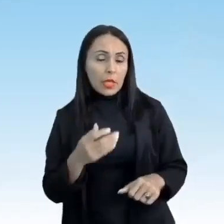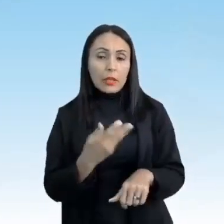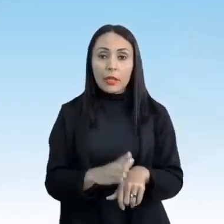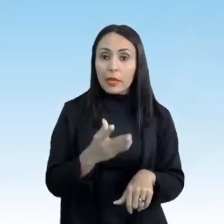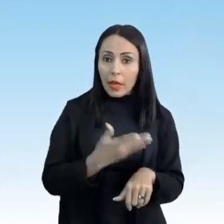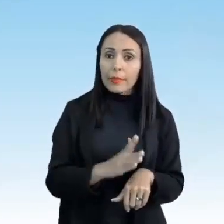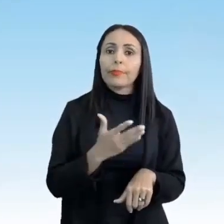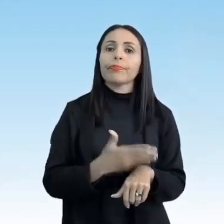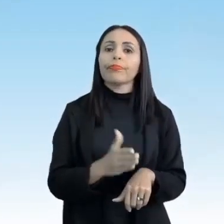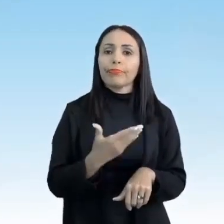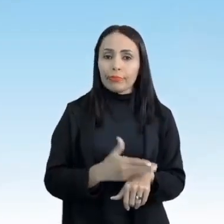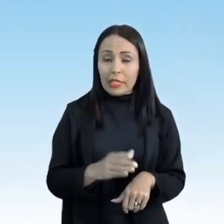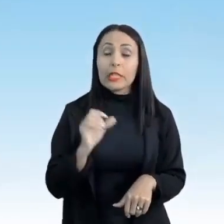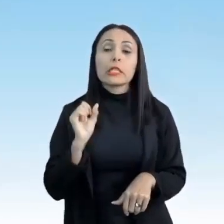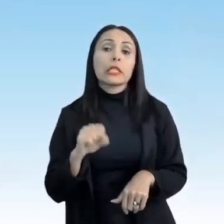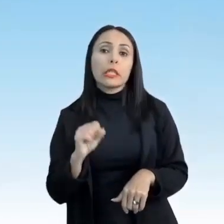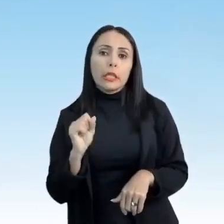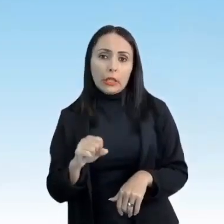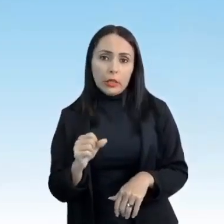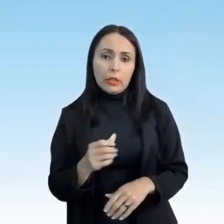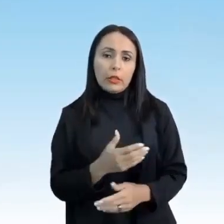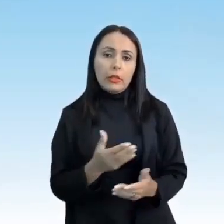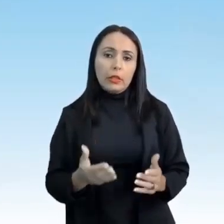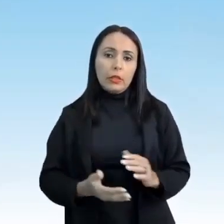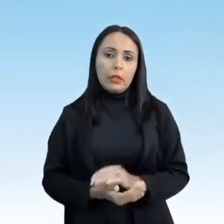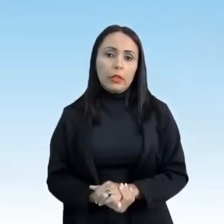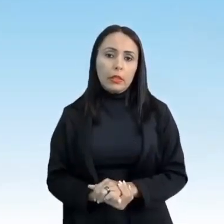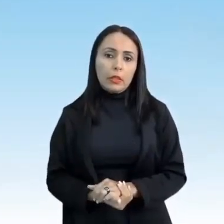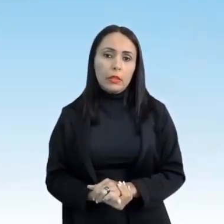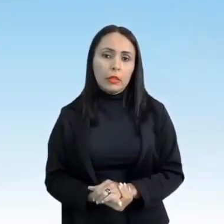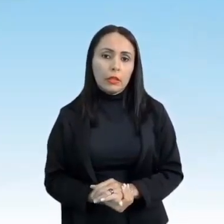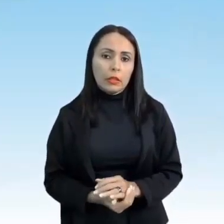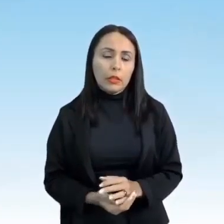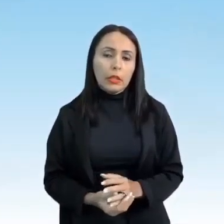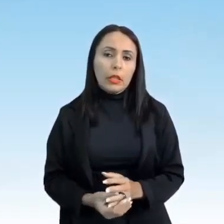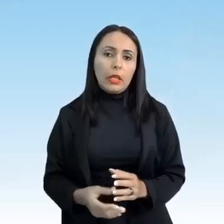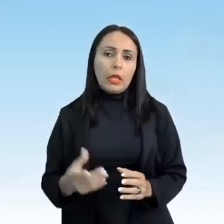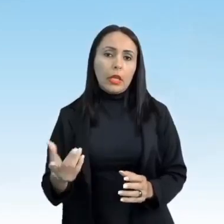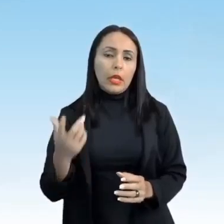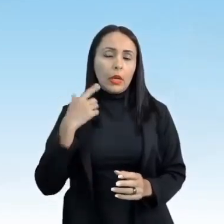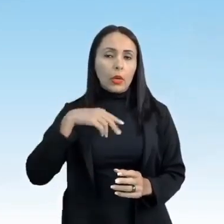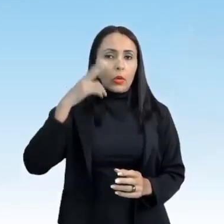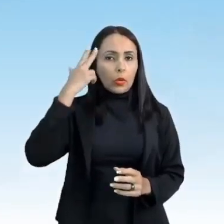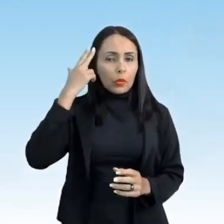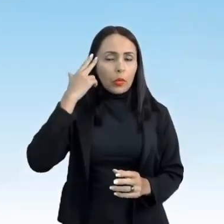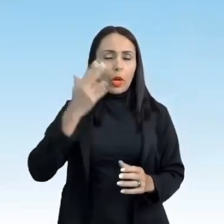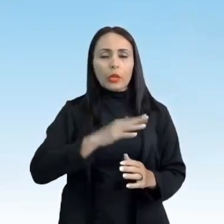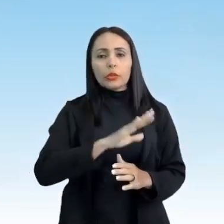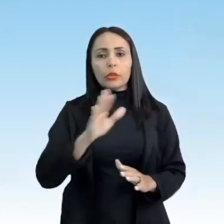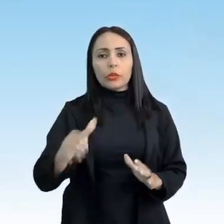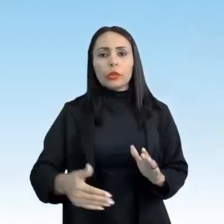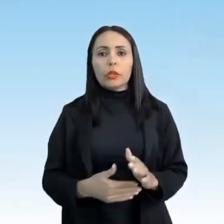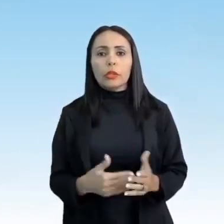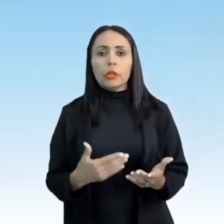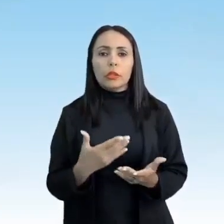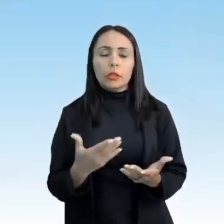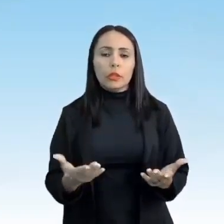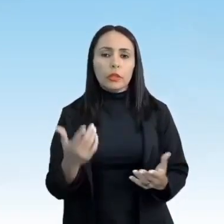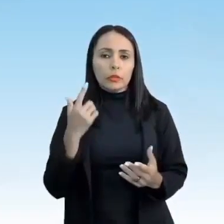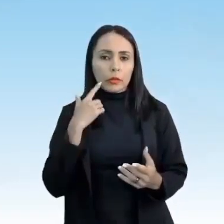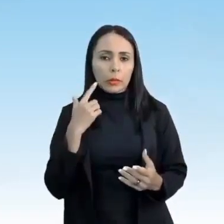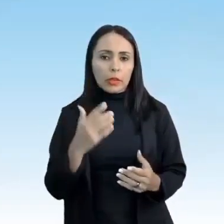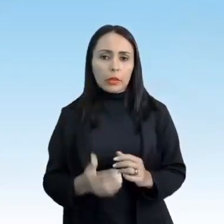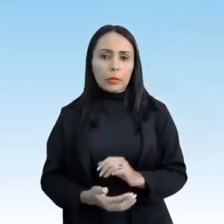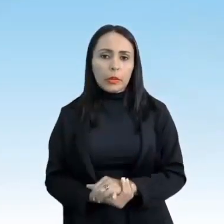requer muita habilidade, requer muito treino mesmo, tá? A técnica é comum a todos os atletas e formada